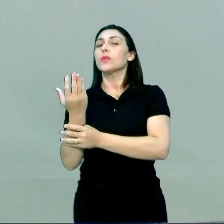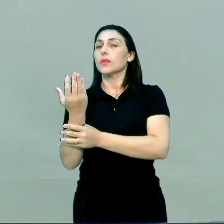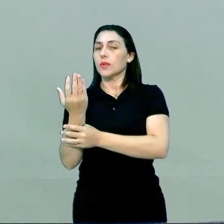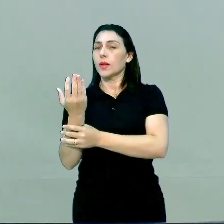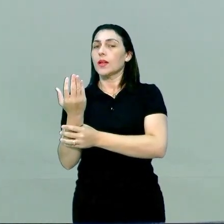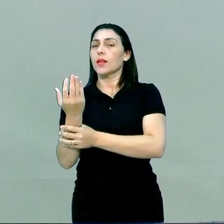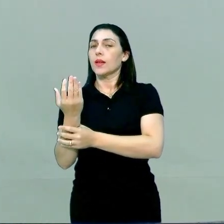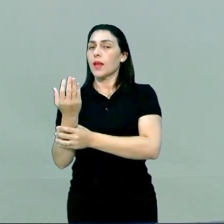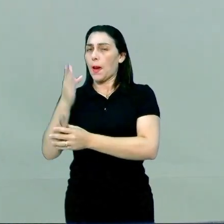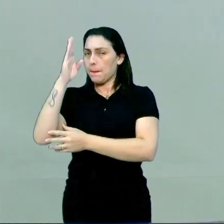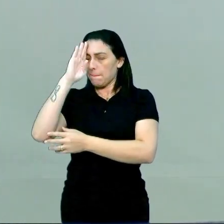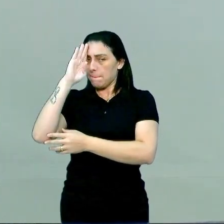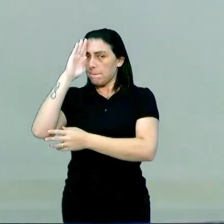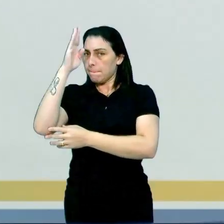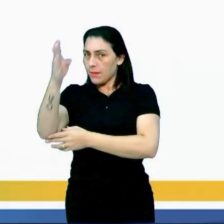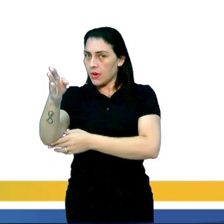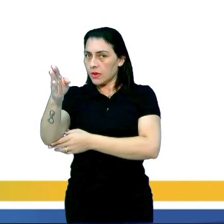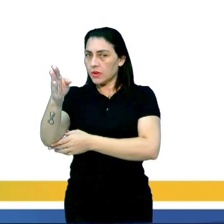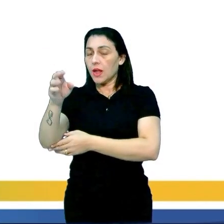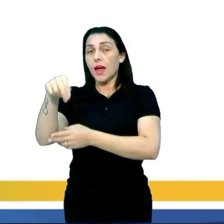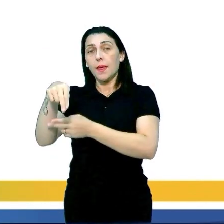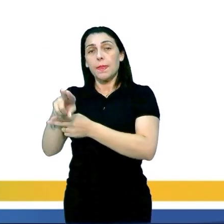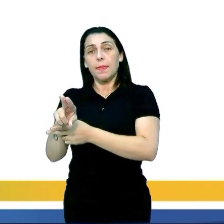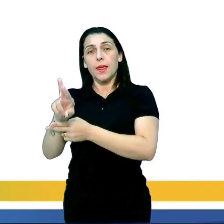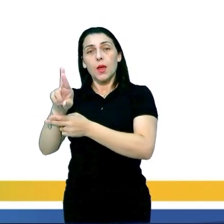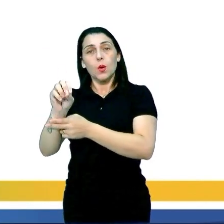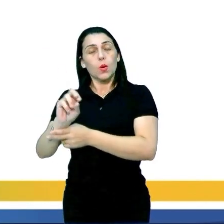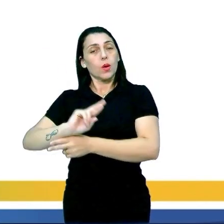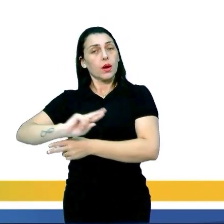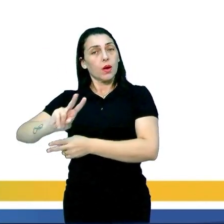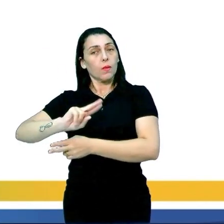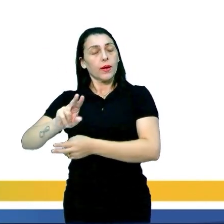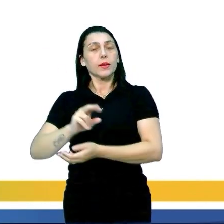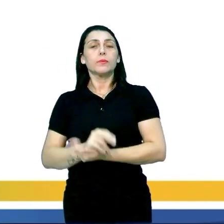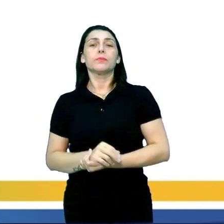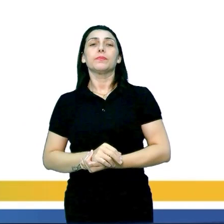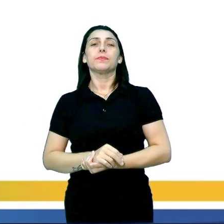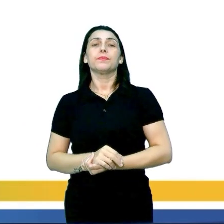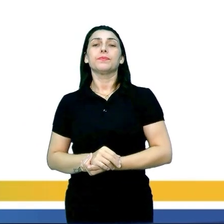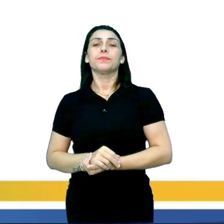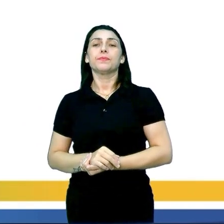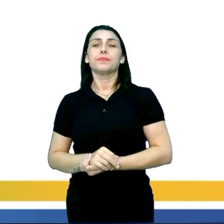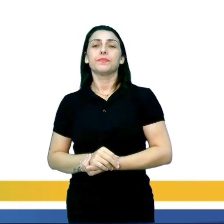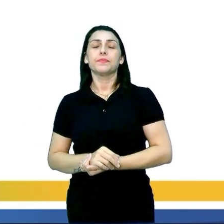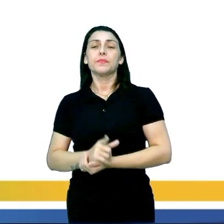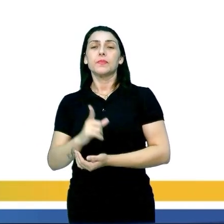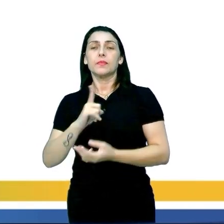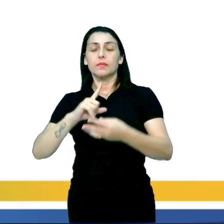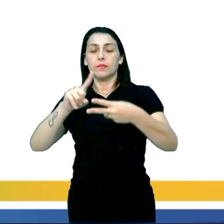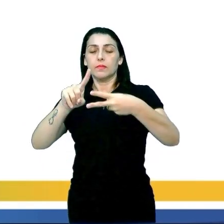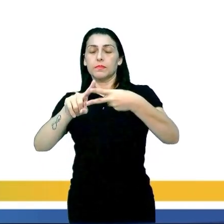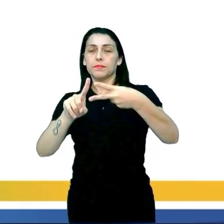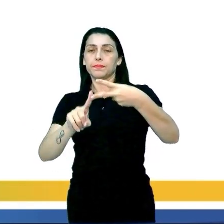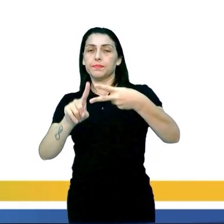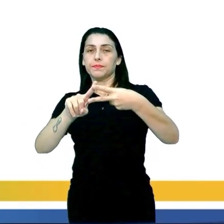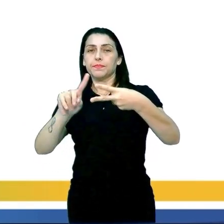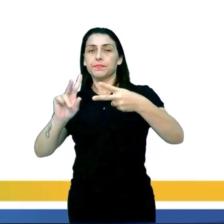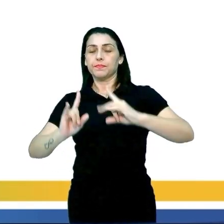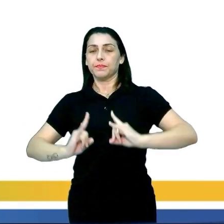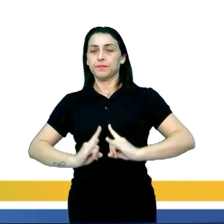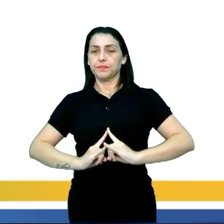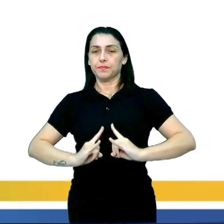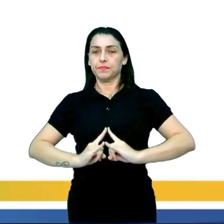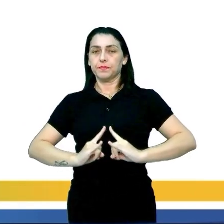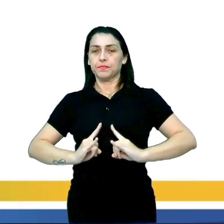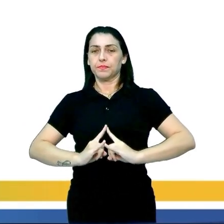ela é considerada uma glândula mestra. A neuro não, tá? E com isso, pessoal, temos dois tipos de hormônios.